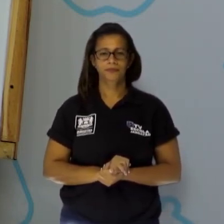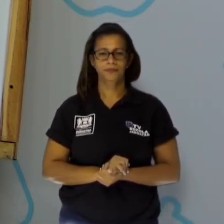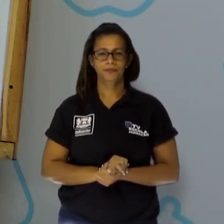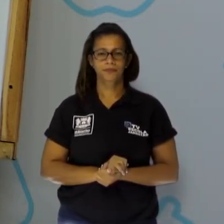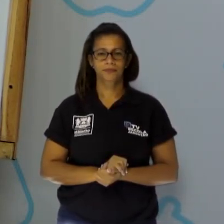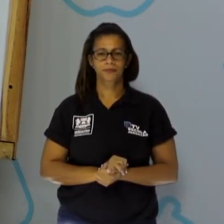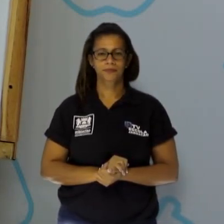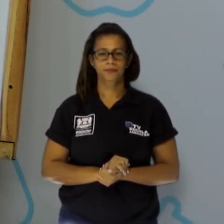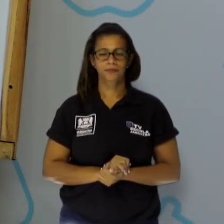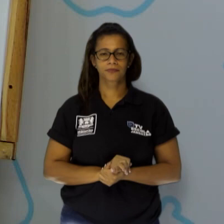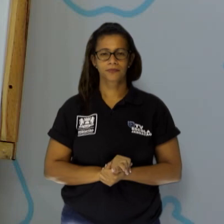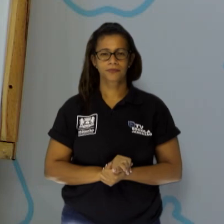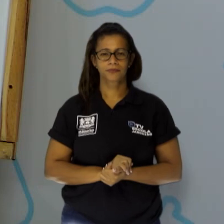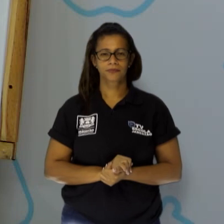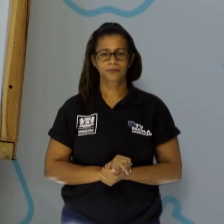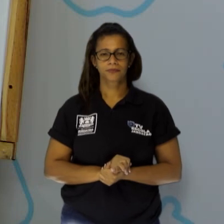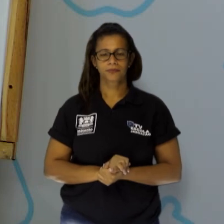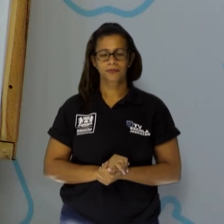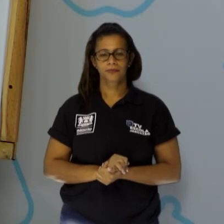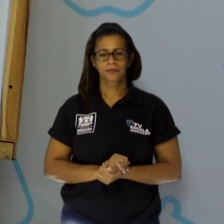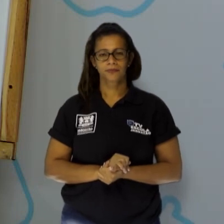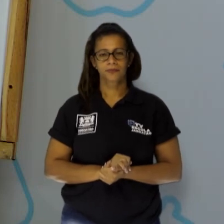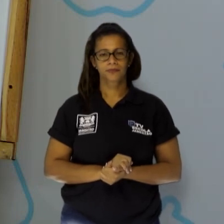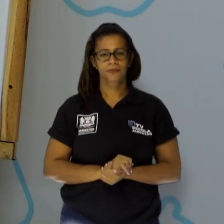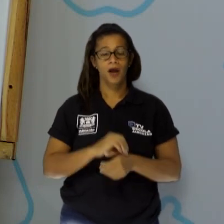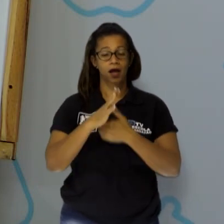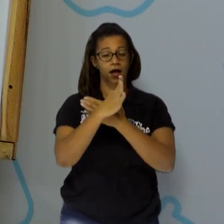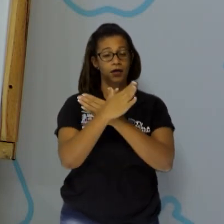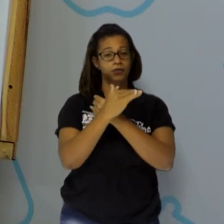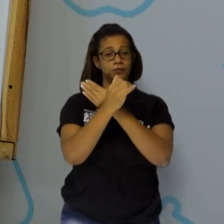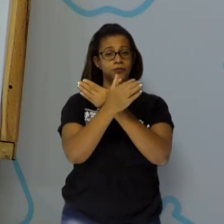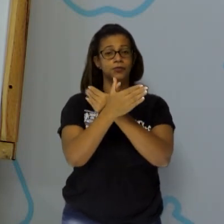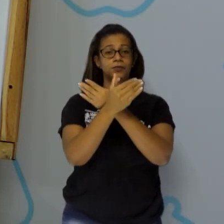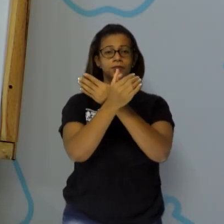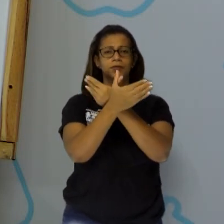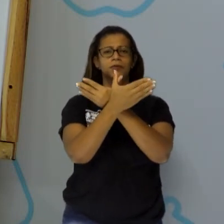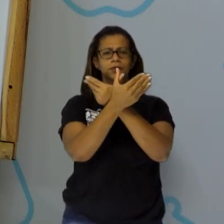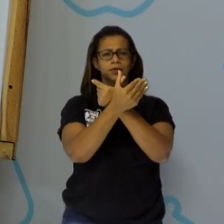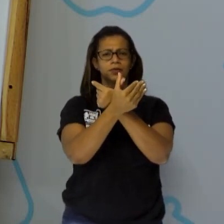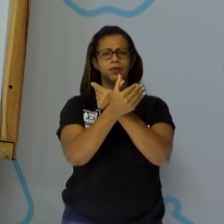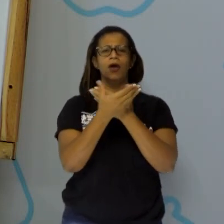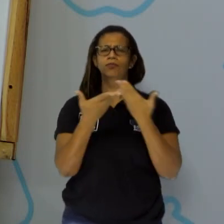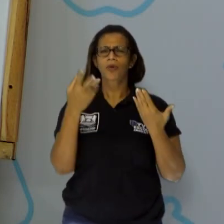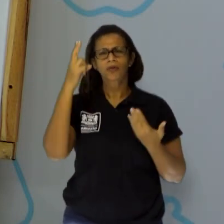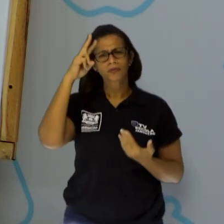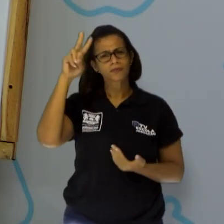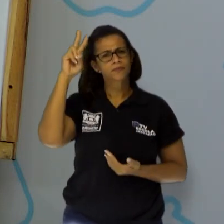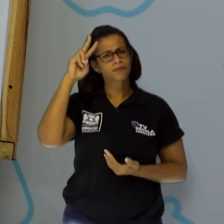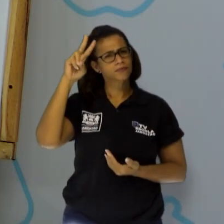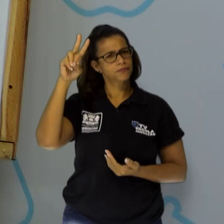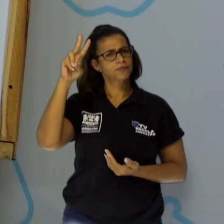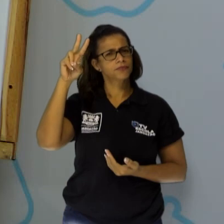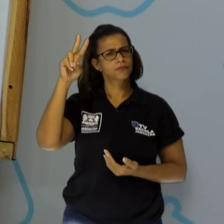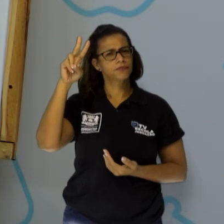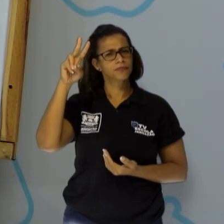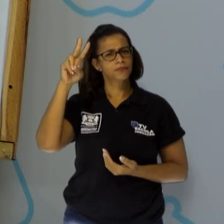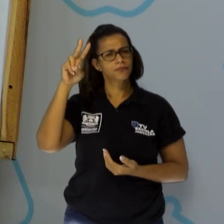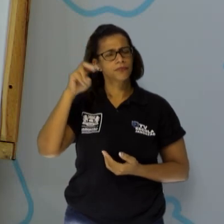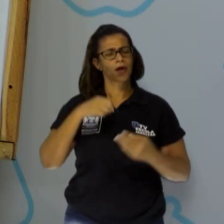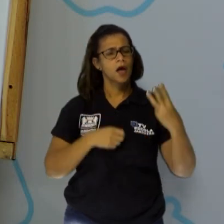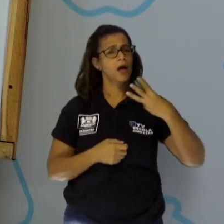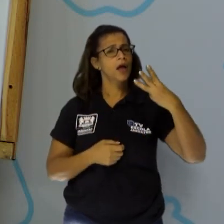As borboletas. Quem consegue lembrar a nossa terceira aula?